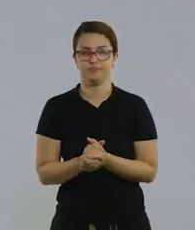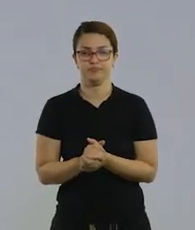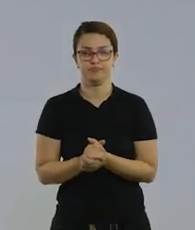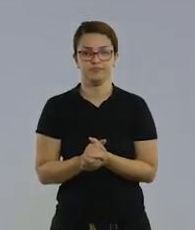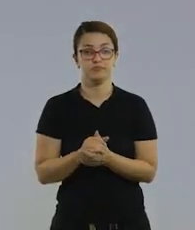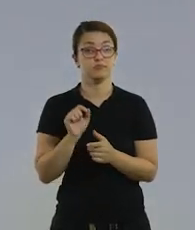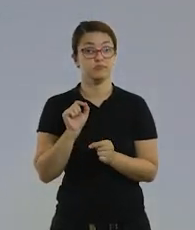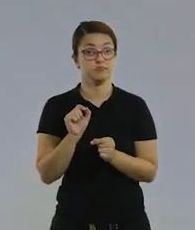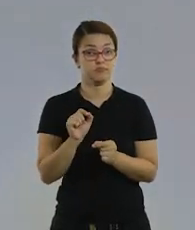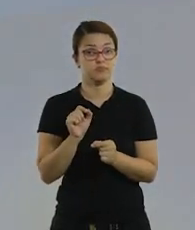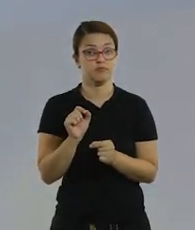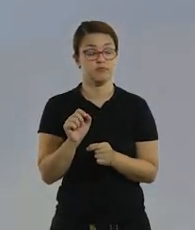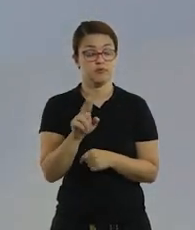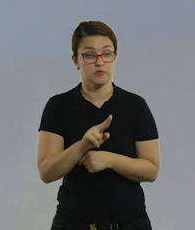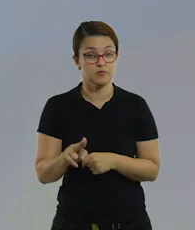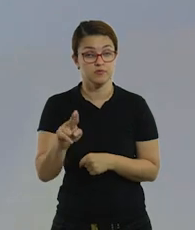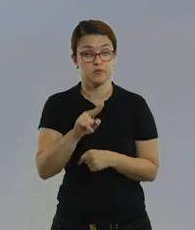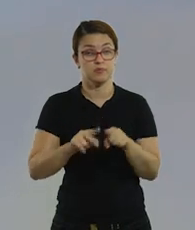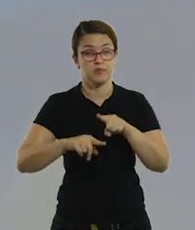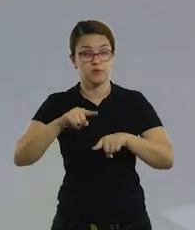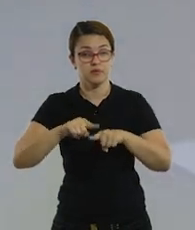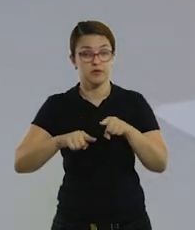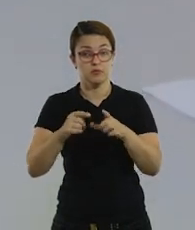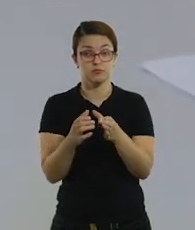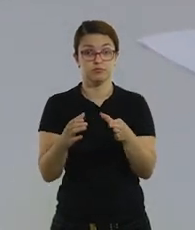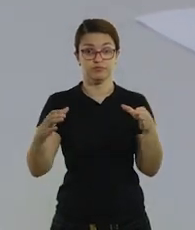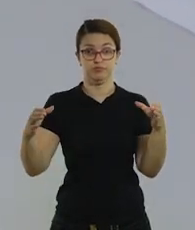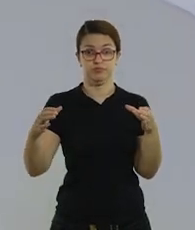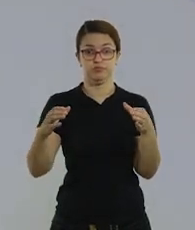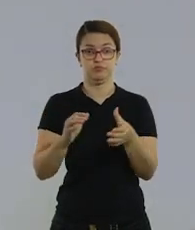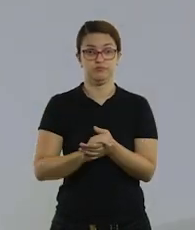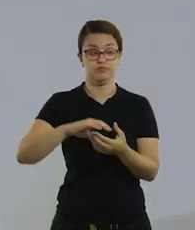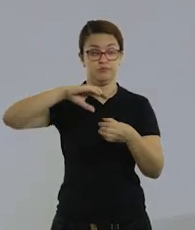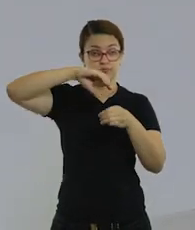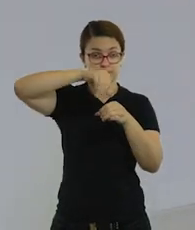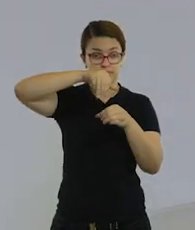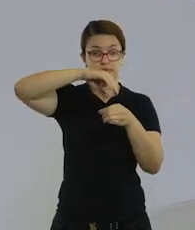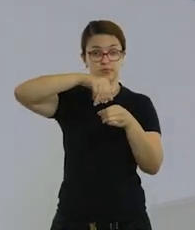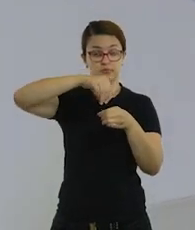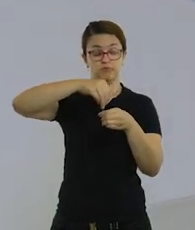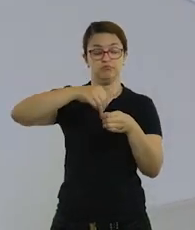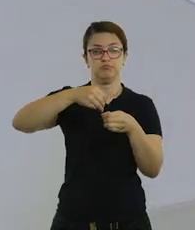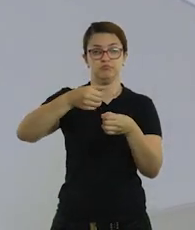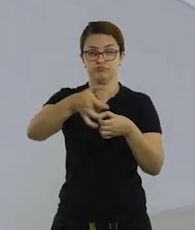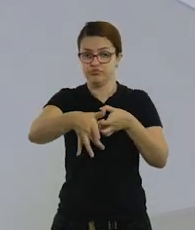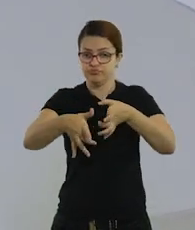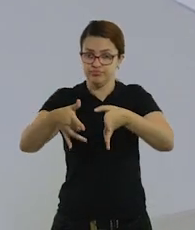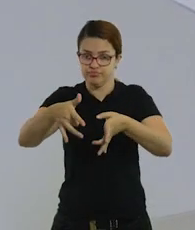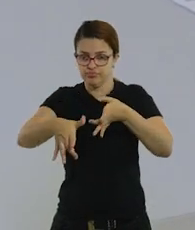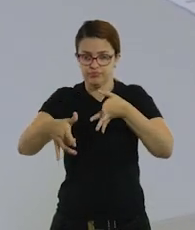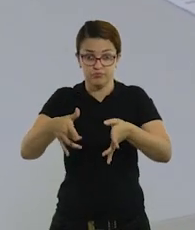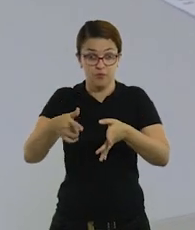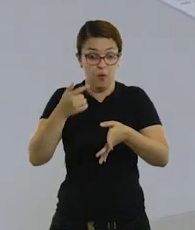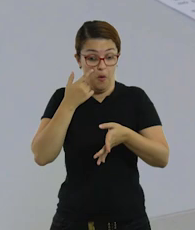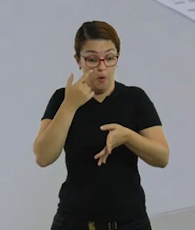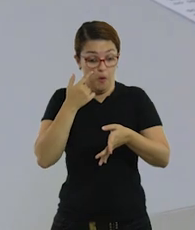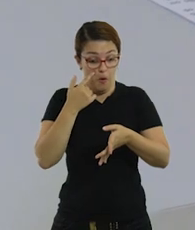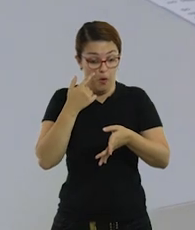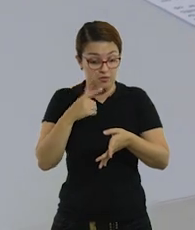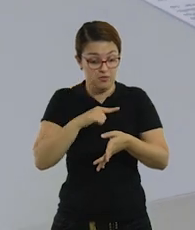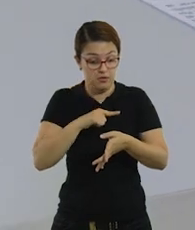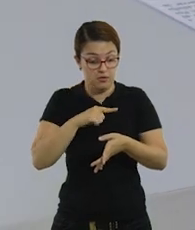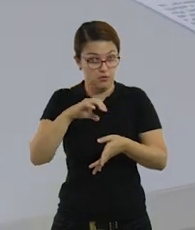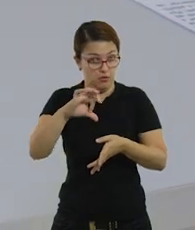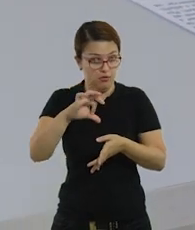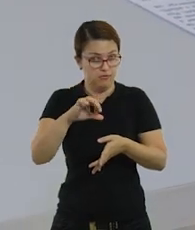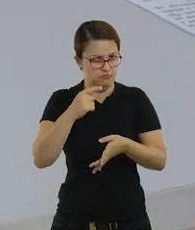quantidade grande de material. Aqui, no caso das tampinhas, observem que eu não coloquei exatamente nove.